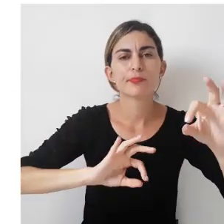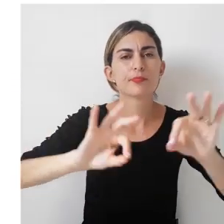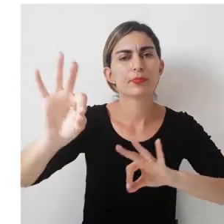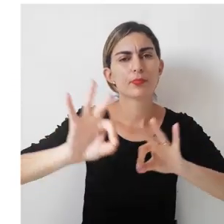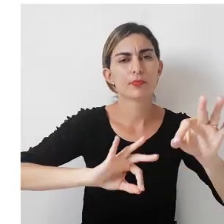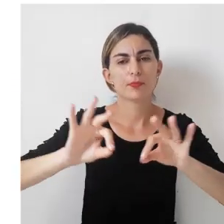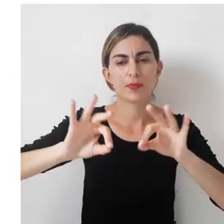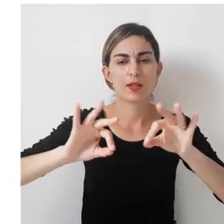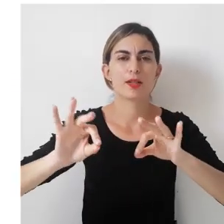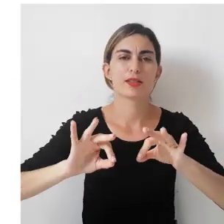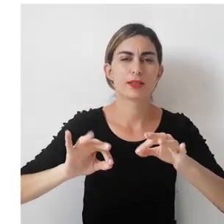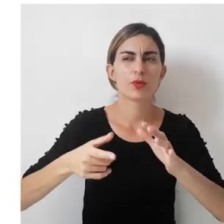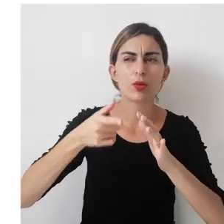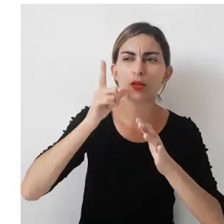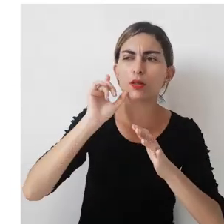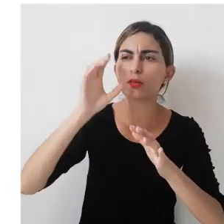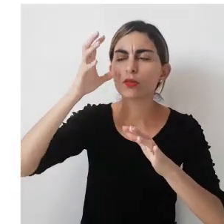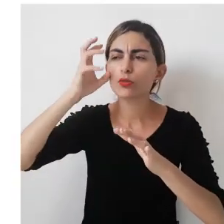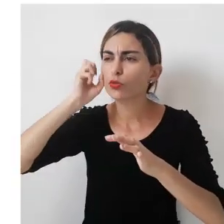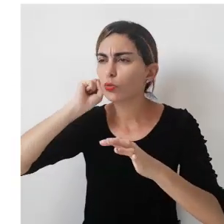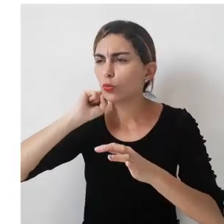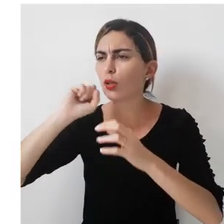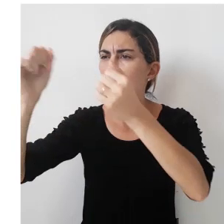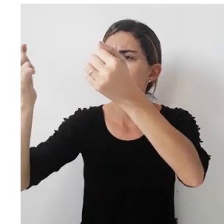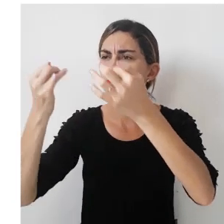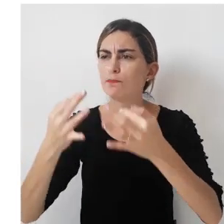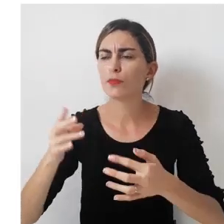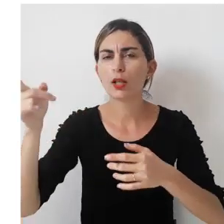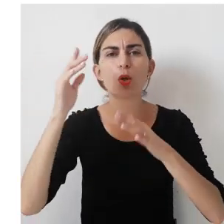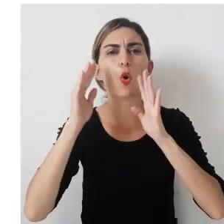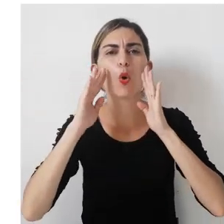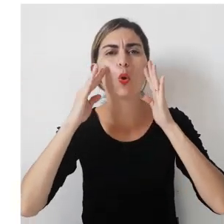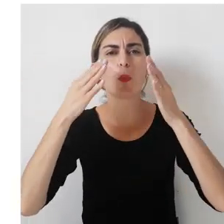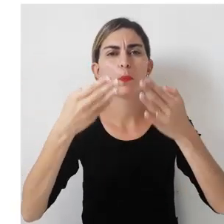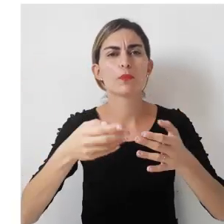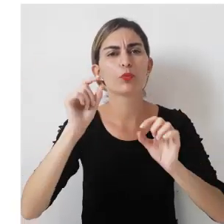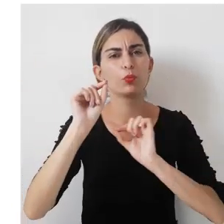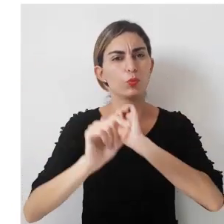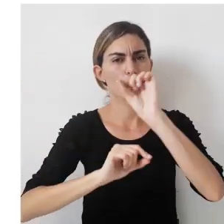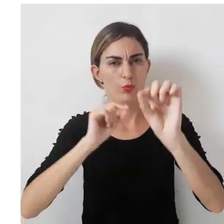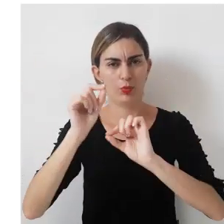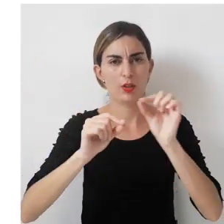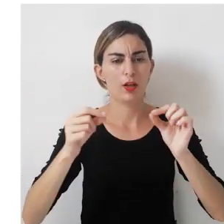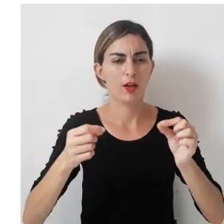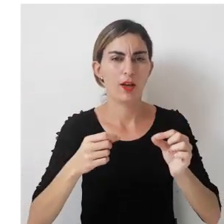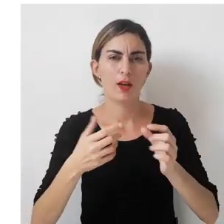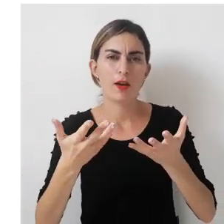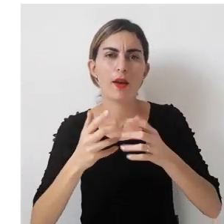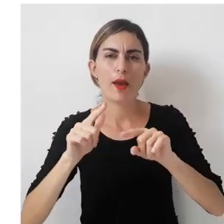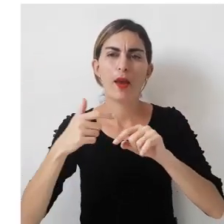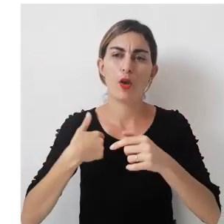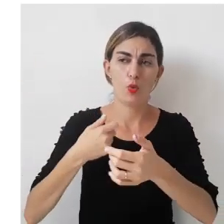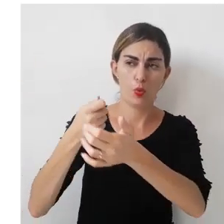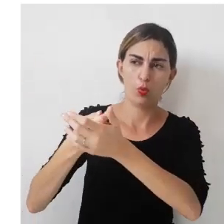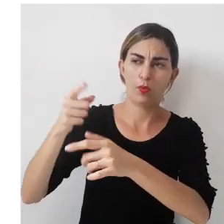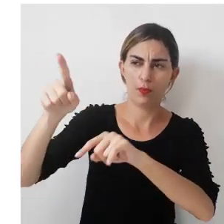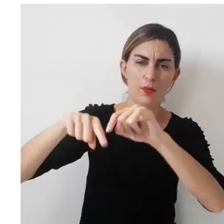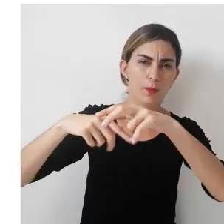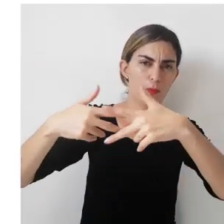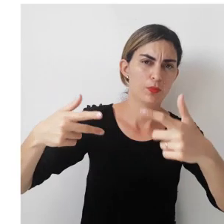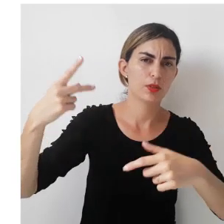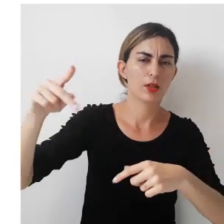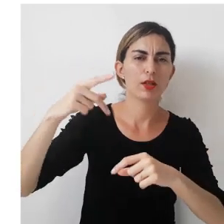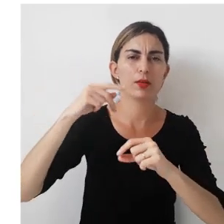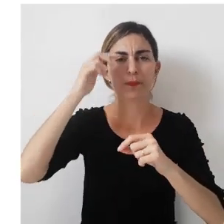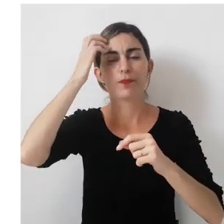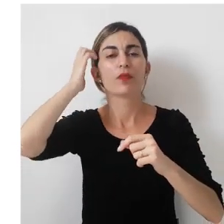preparação do terreno, escutar, de fato, qual o verdadeiro objetivo dele estar lhe oferecendo determinado produto ou serviço. Em